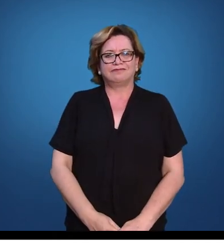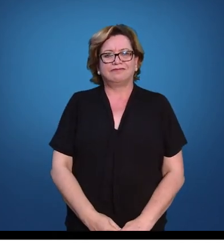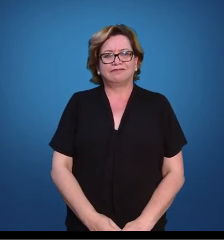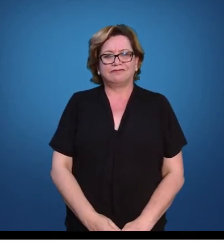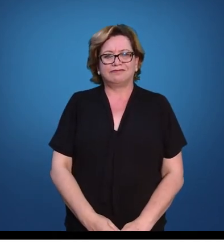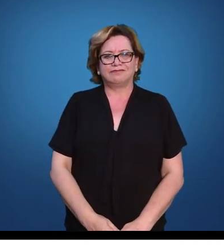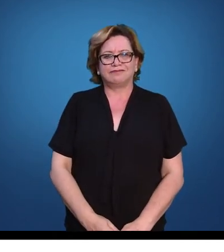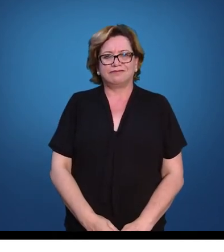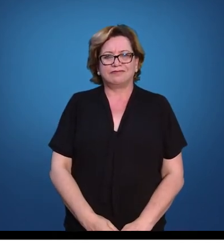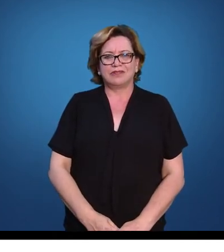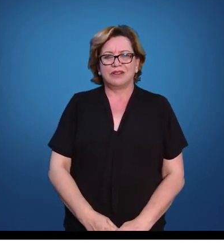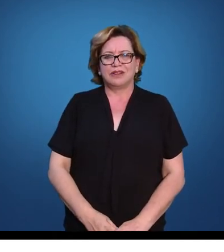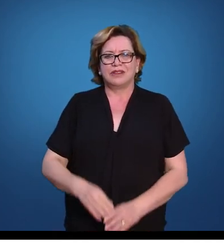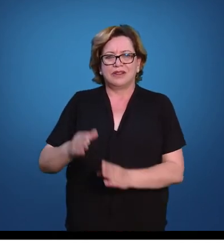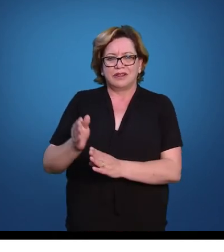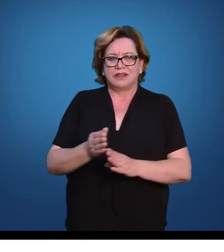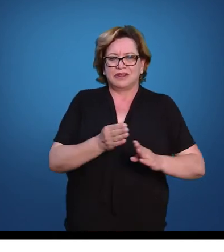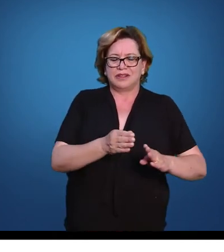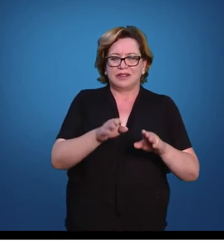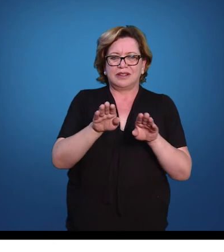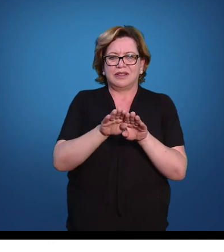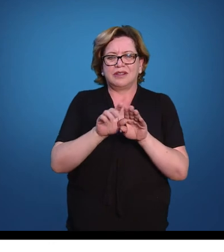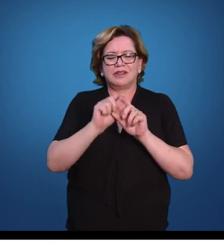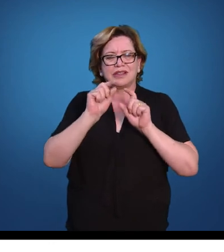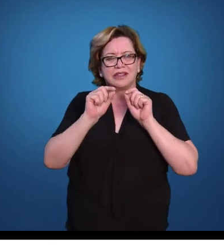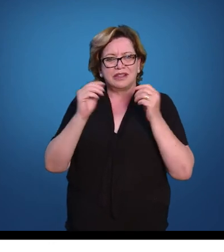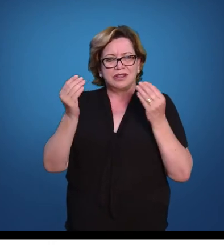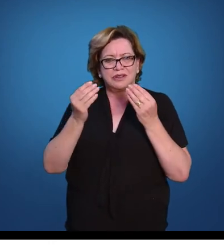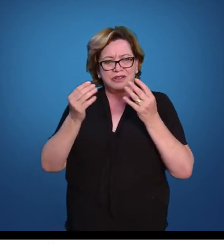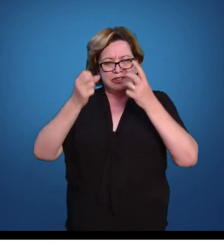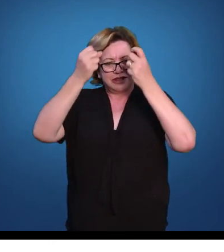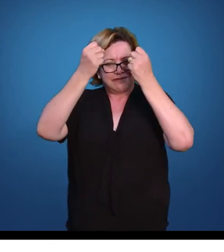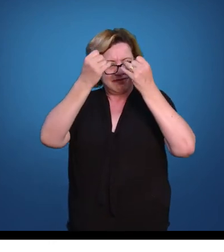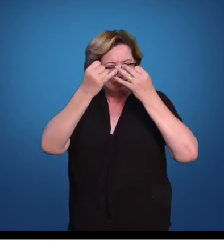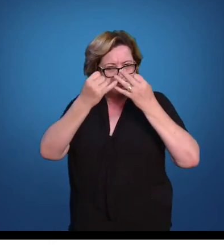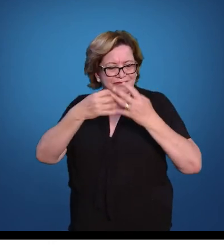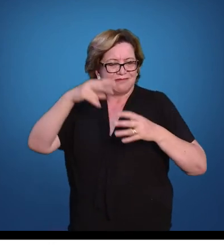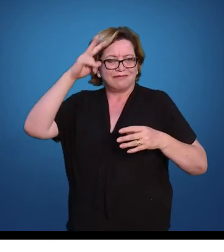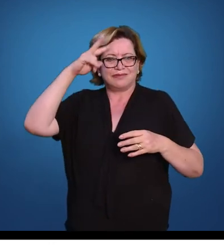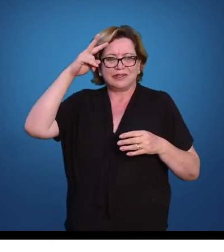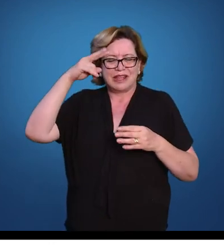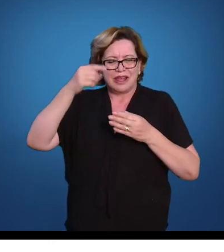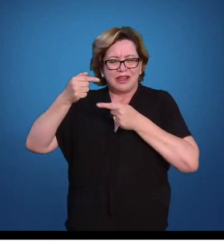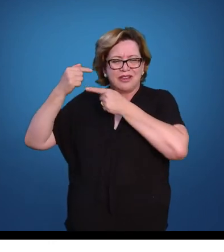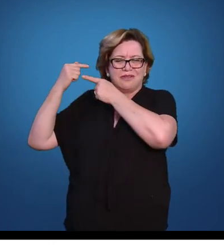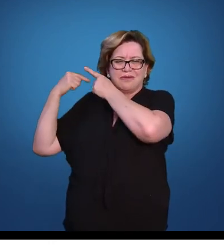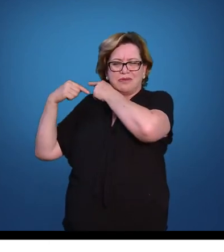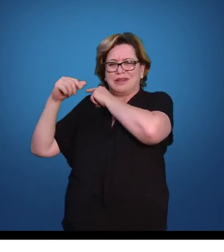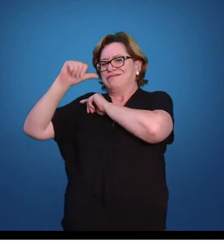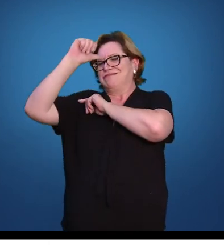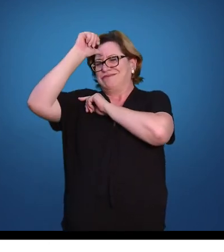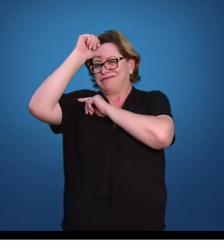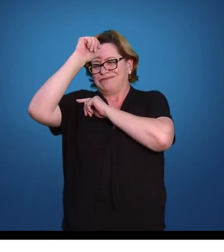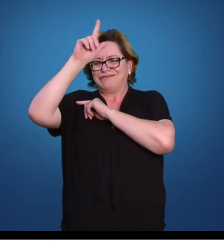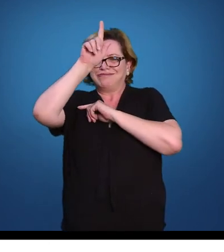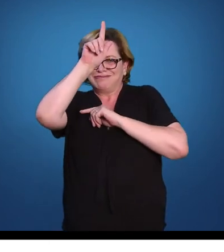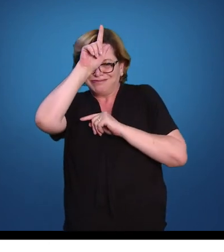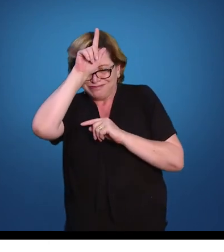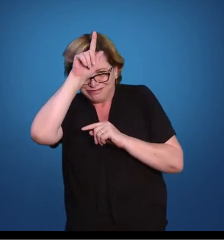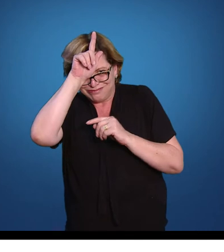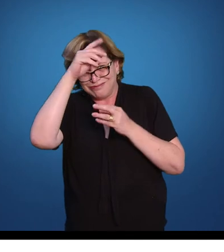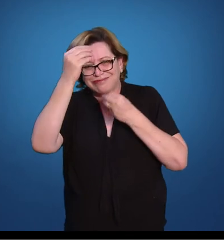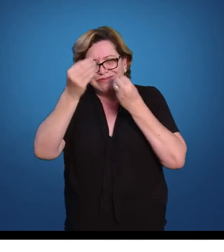O que a gente viu ao longo dessa conversa, ou dessa explanação histórica, fomos lá para os hindus, gregos,